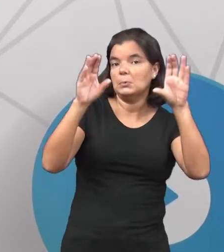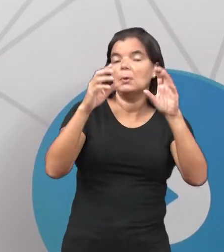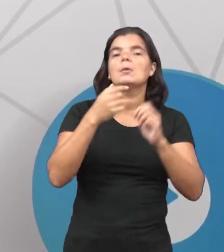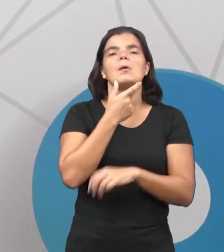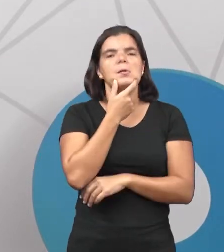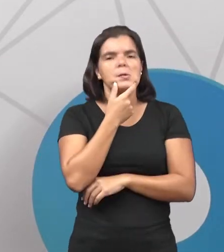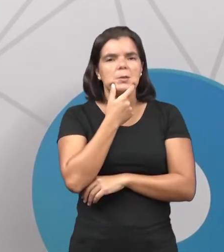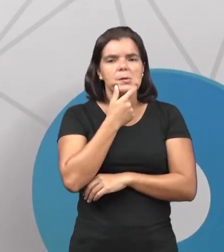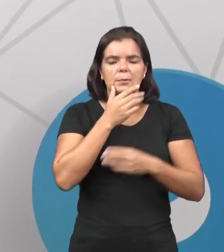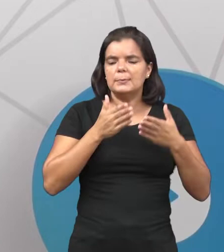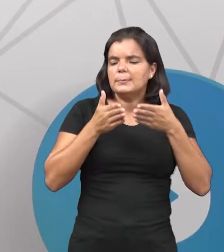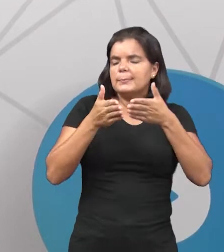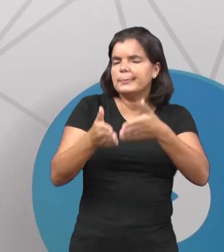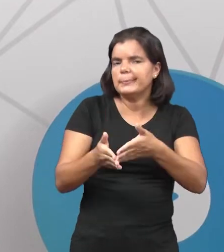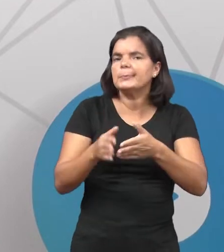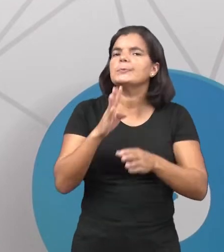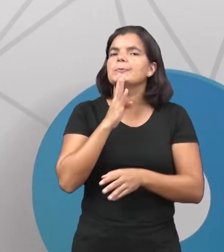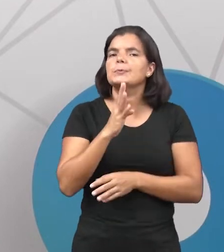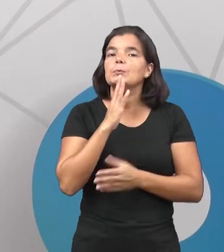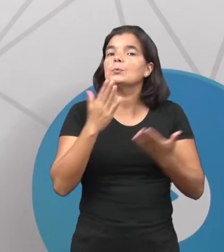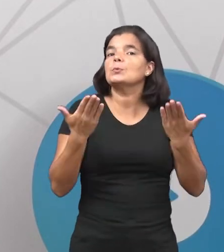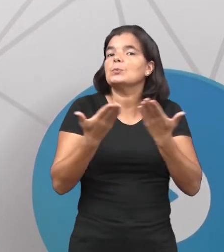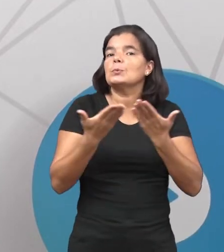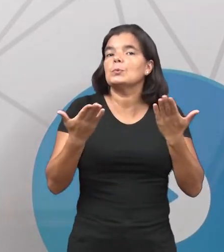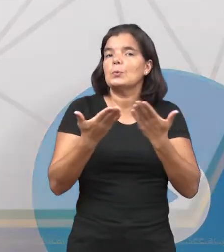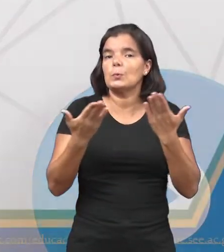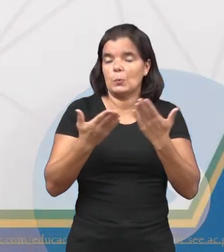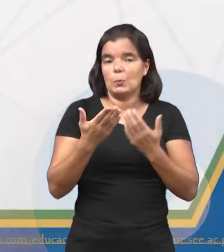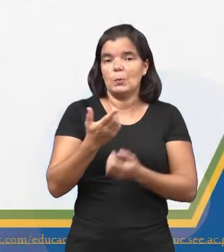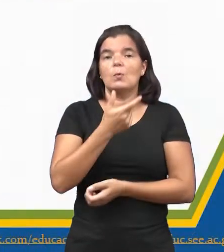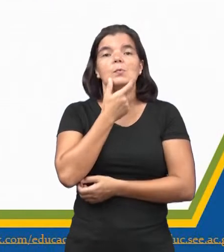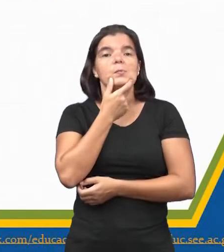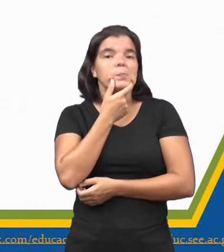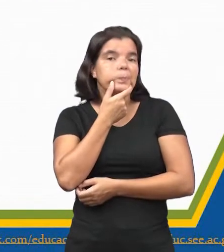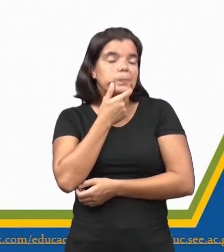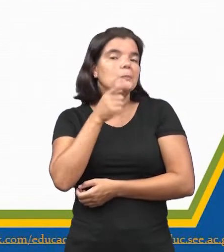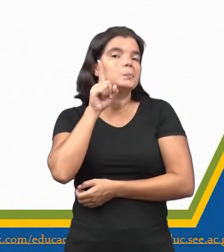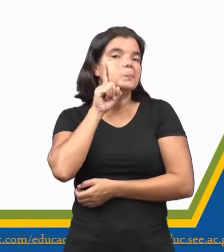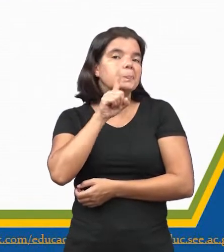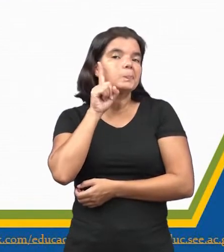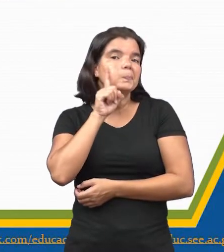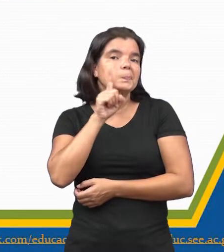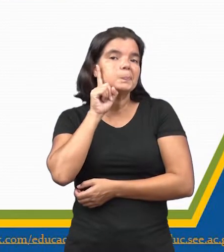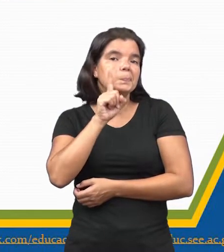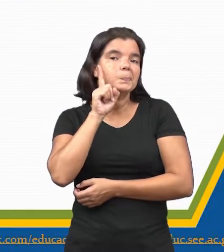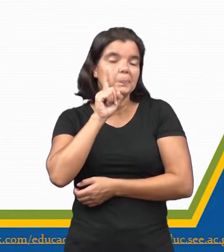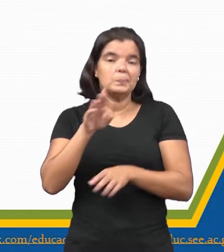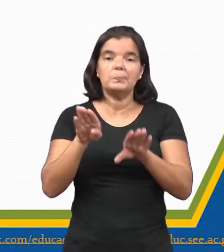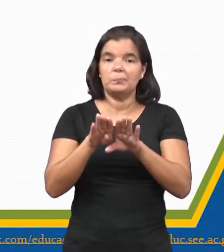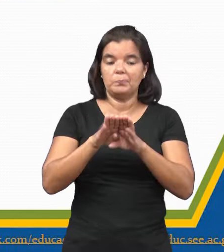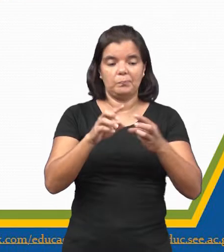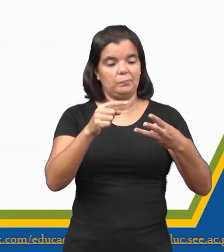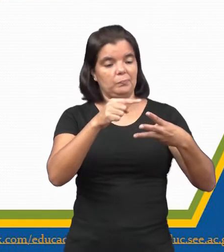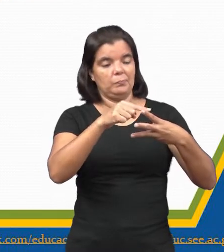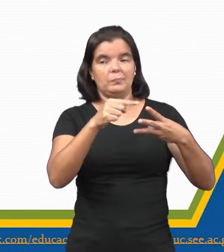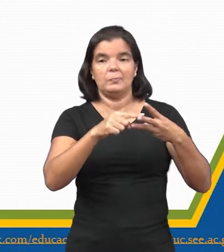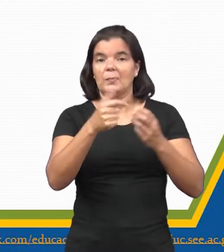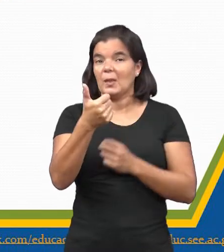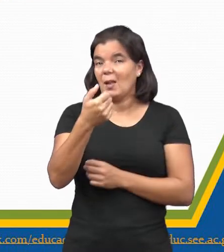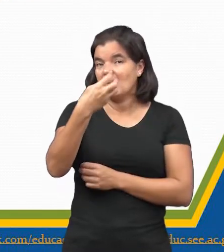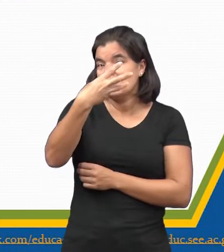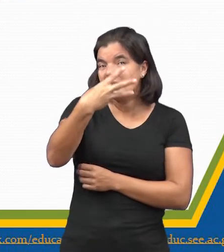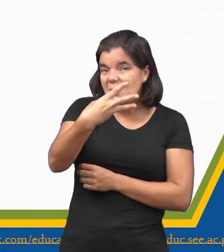começa a colonizar o que nós conhecemos hoje, né? Como os Estados Unidos, né? No período era chamado as 13 colônias.